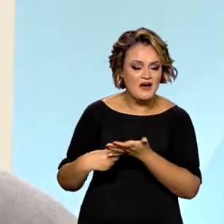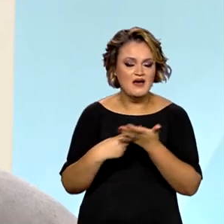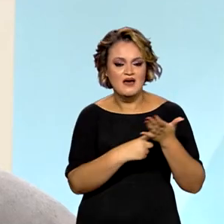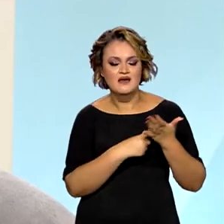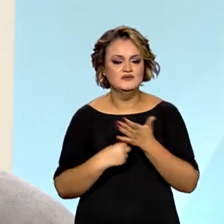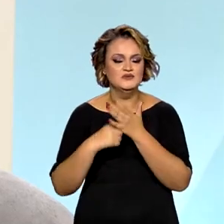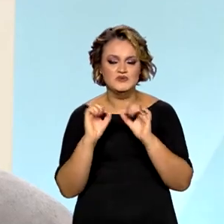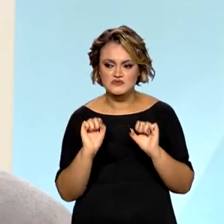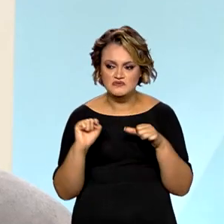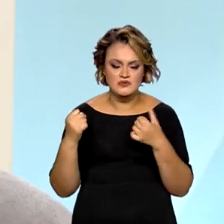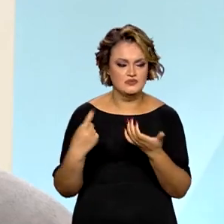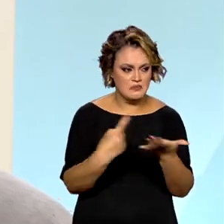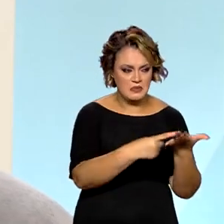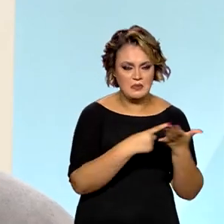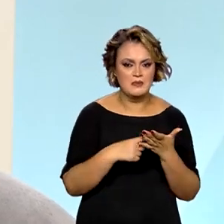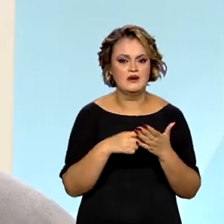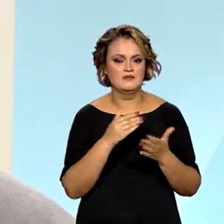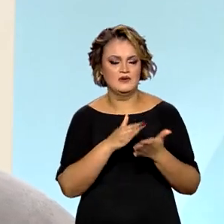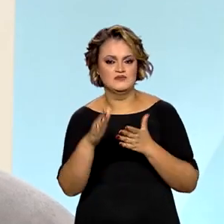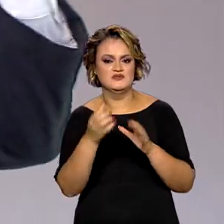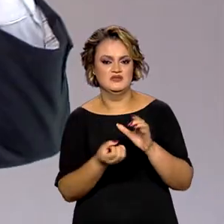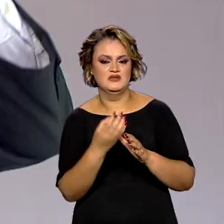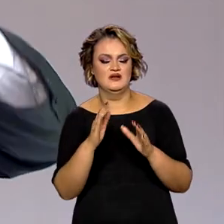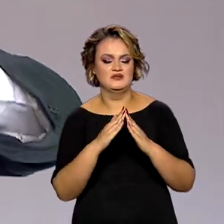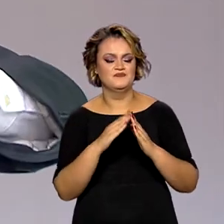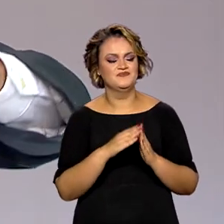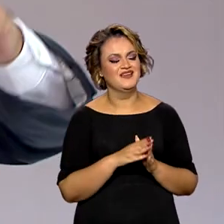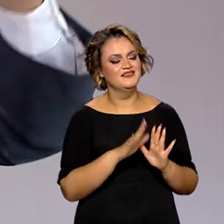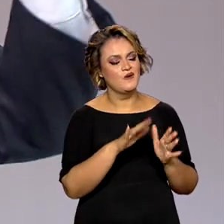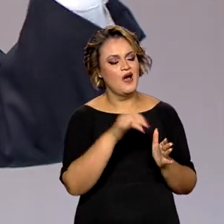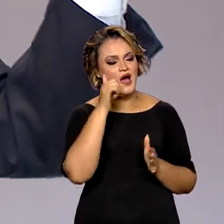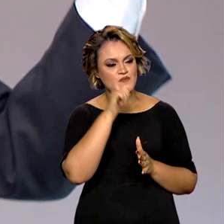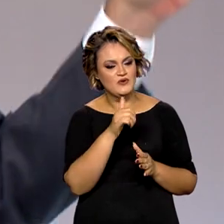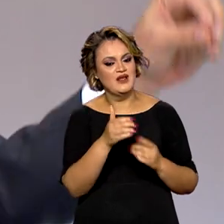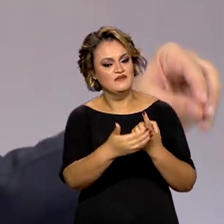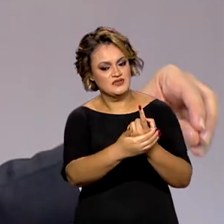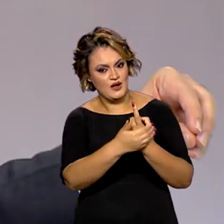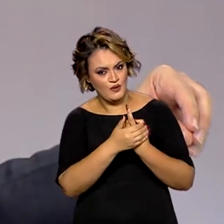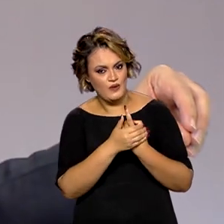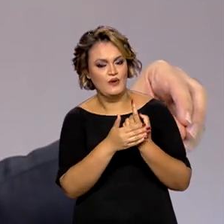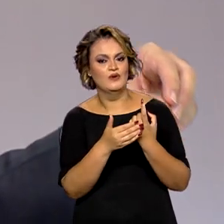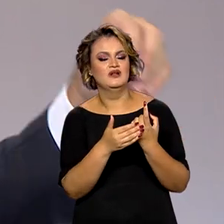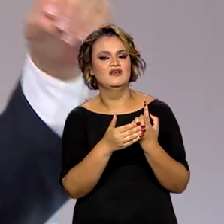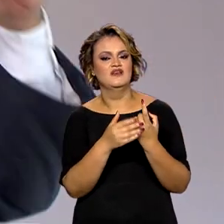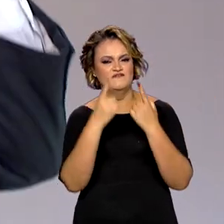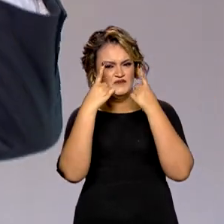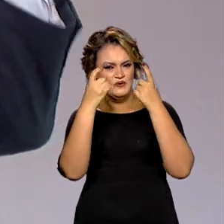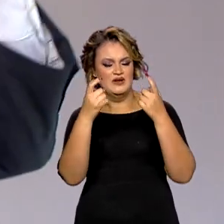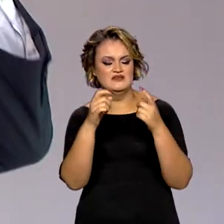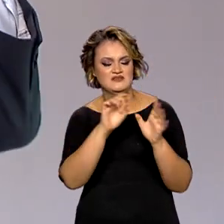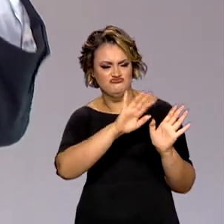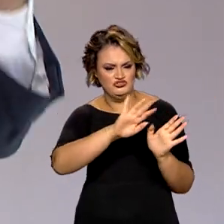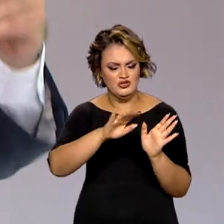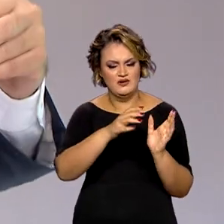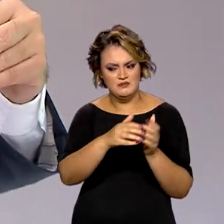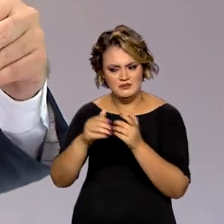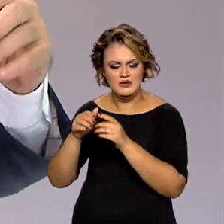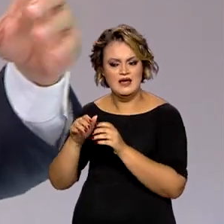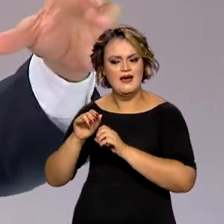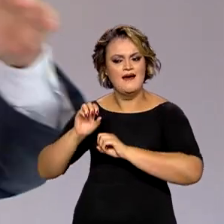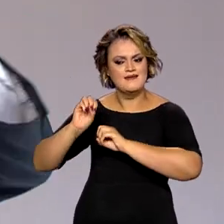união de esforços, ter as Casas acontecendo. Agora, as mulheres são acolhidas, retiradas do ambiente de violência, lá elas são